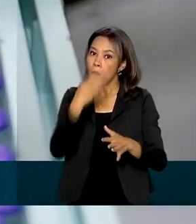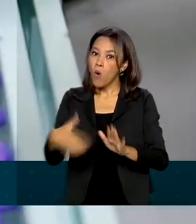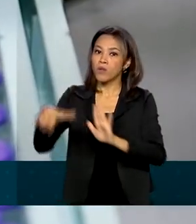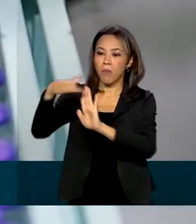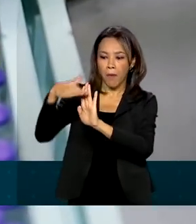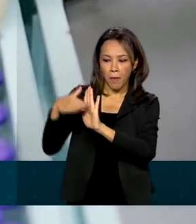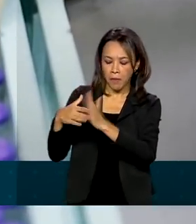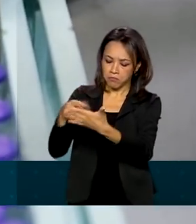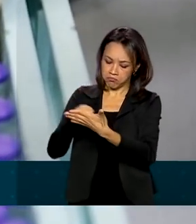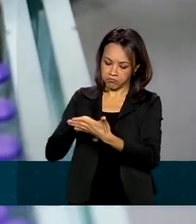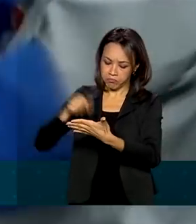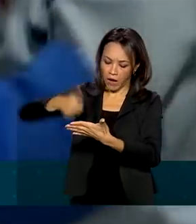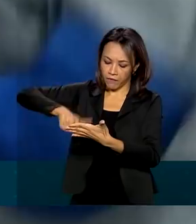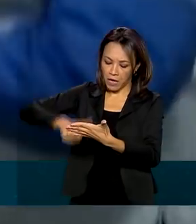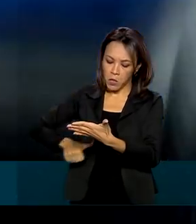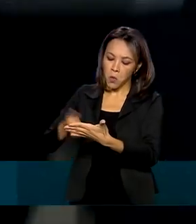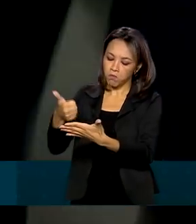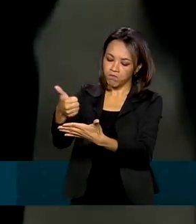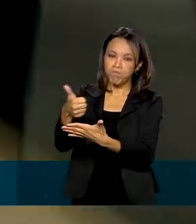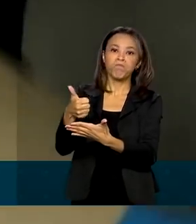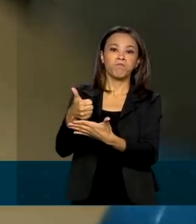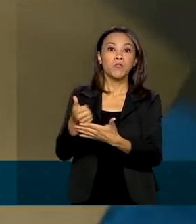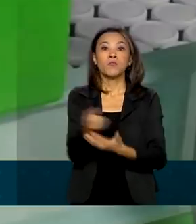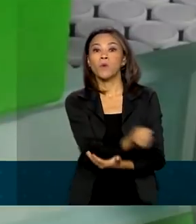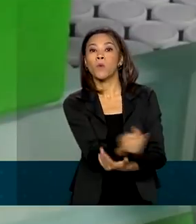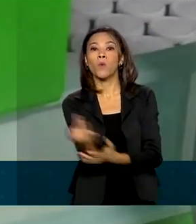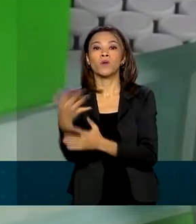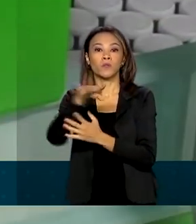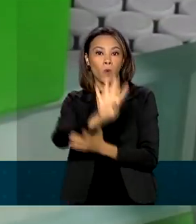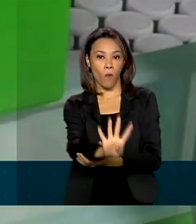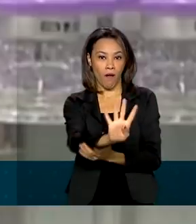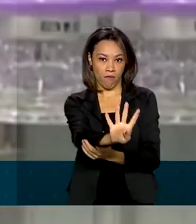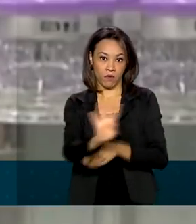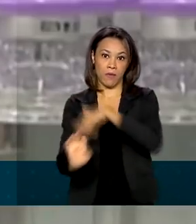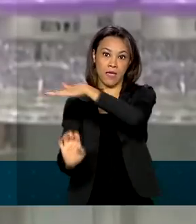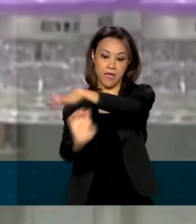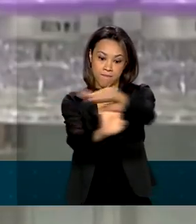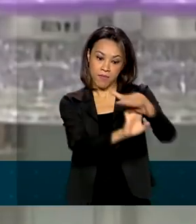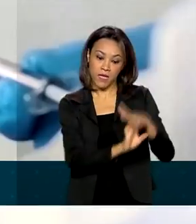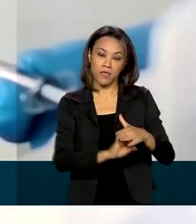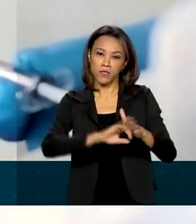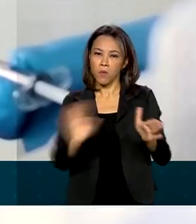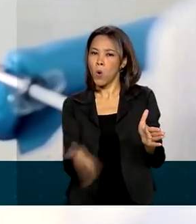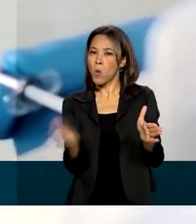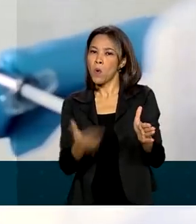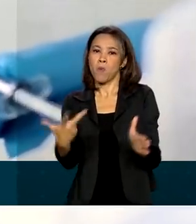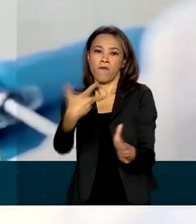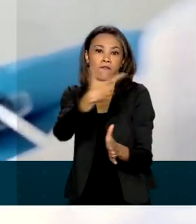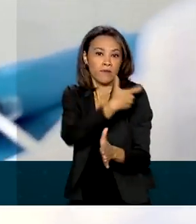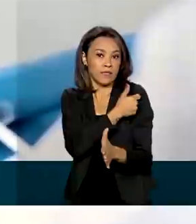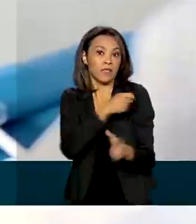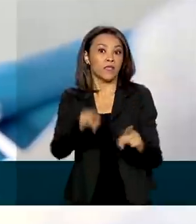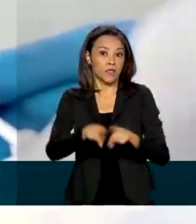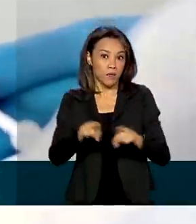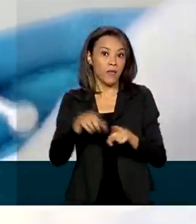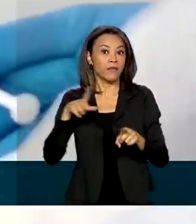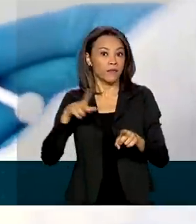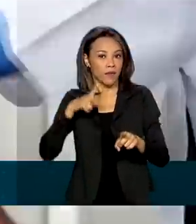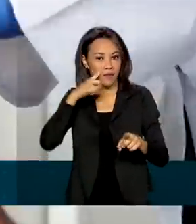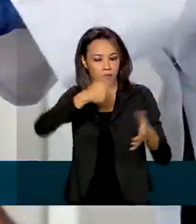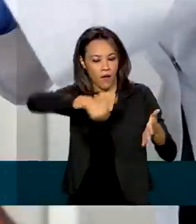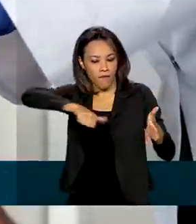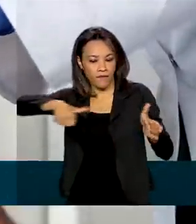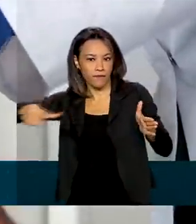companhia. Ao todo, são quatro empresas envolvidas com a produção da vacina, que também passam pelo processo de certificação.